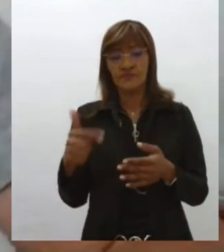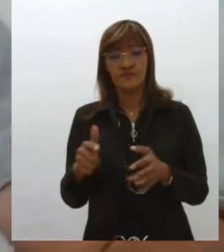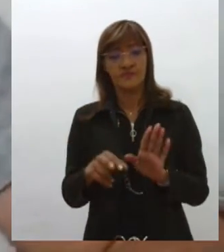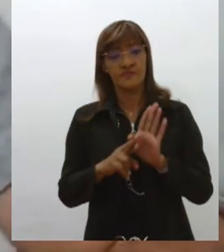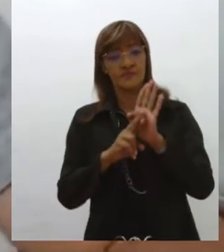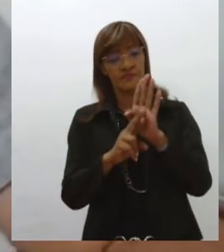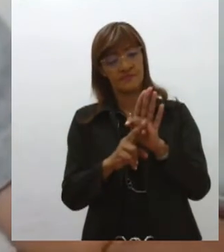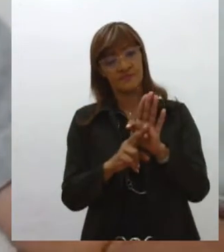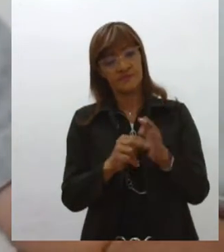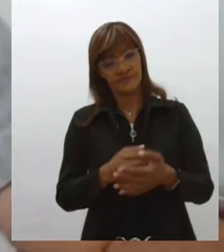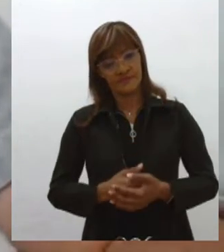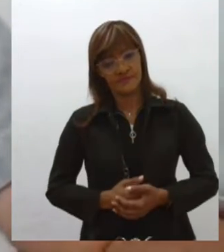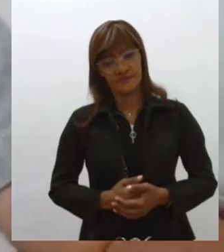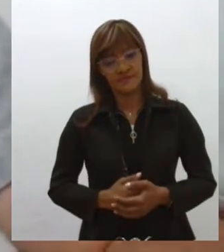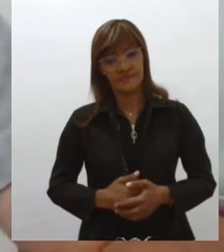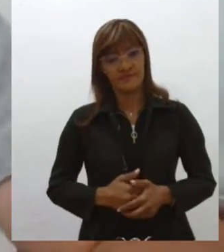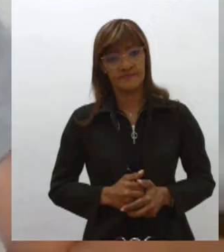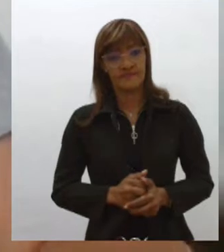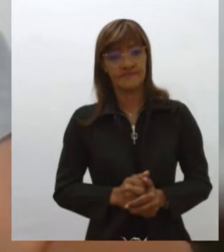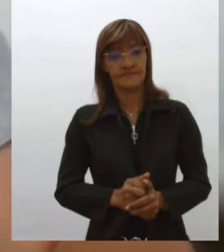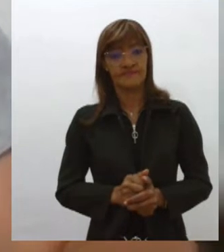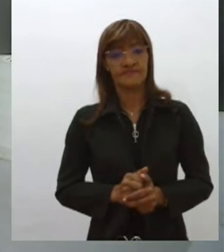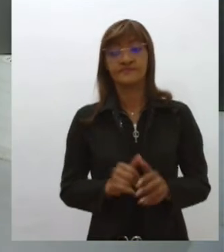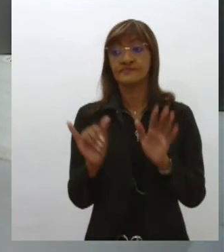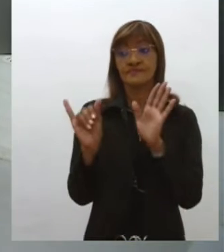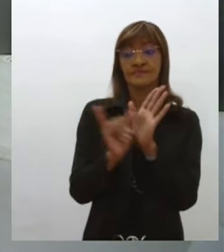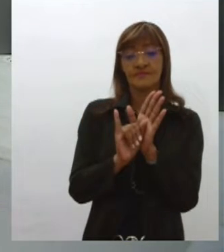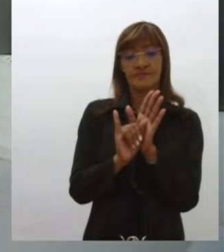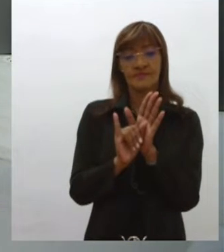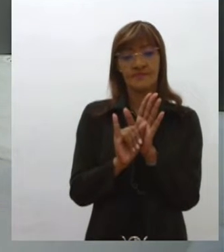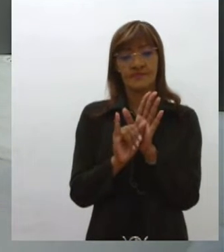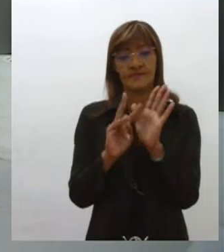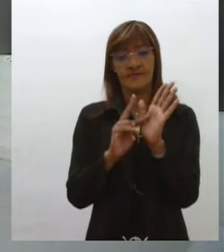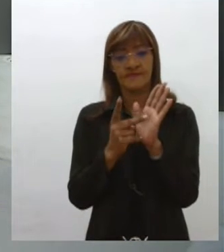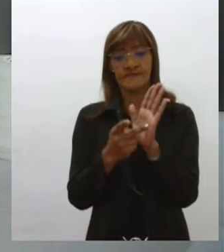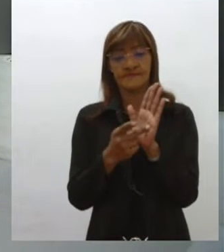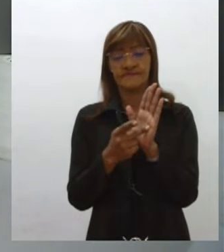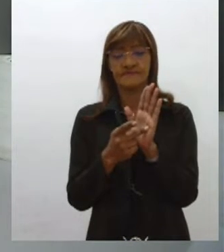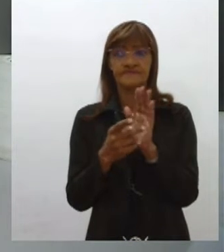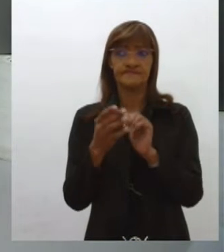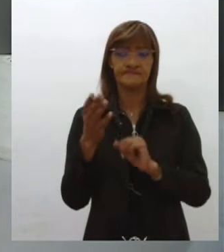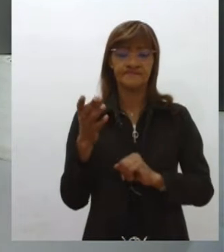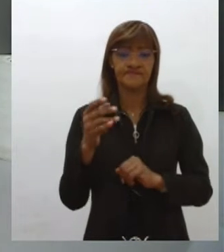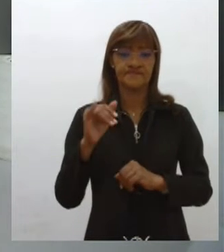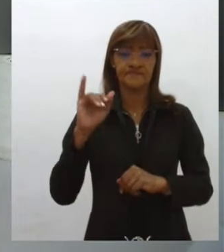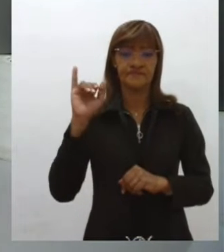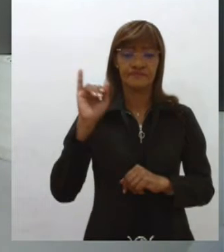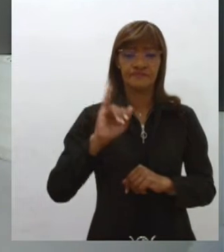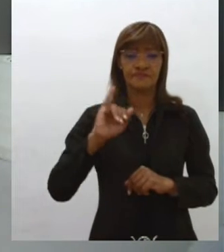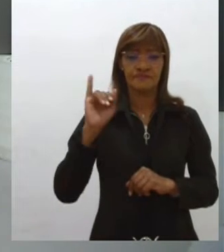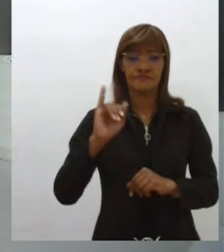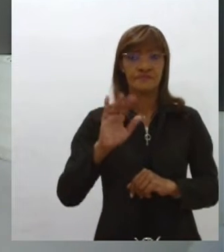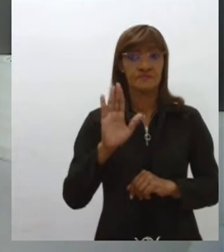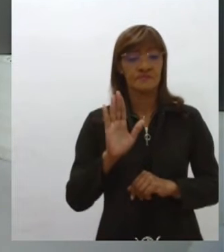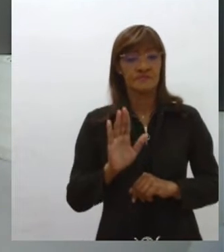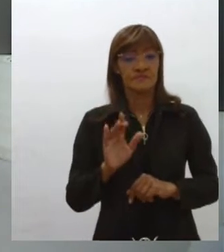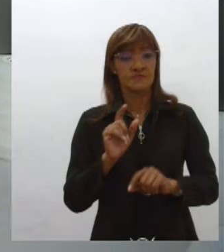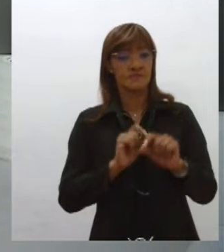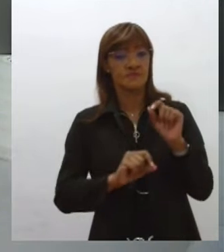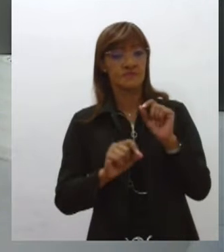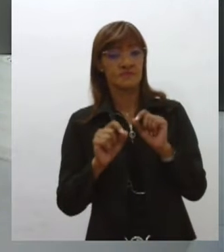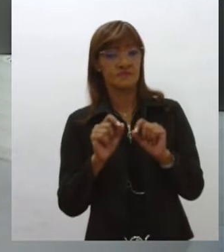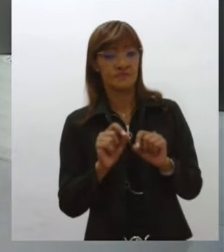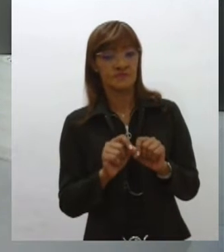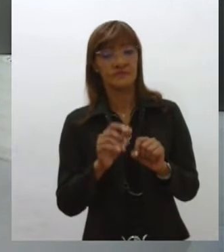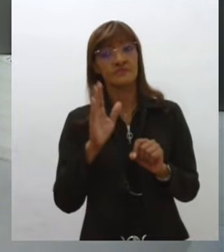República. É uma questão de identidade. Agora, é bem interessante a gente analisar essa questão dos elementos, né?